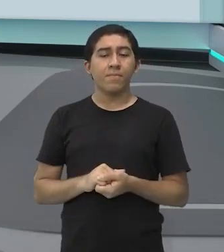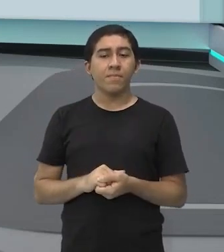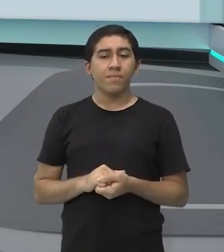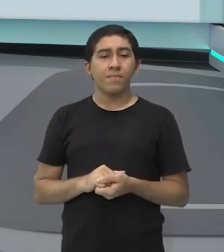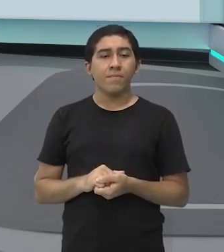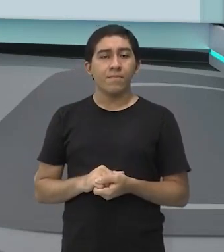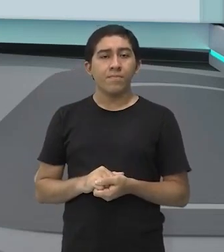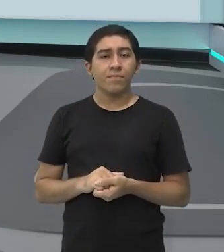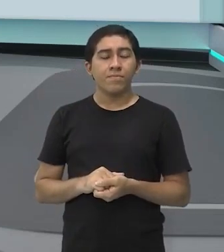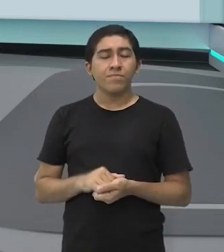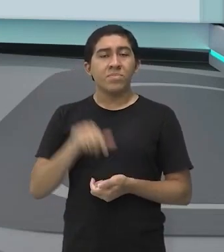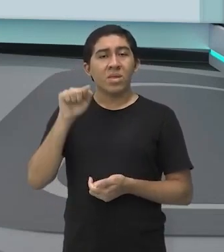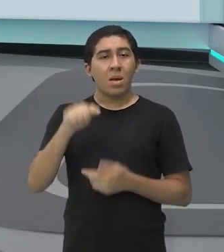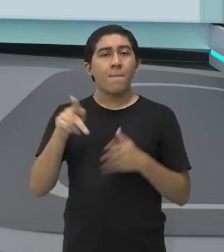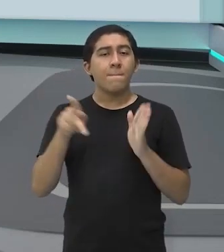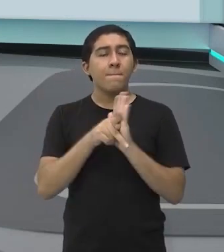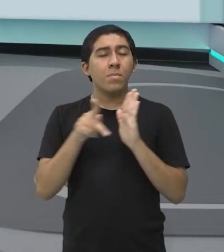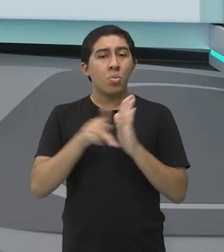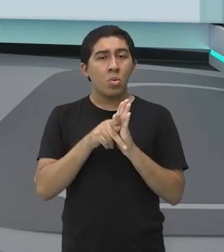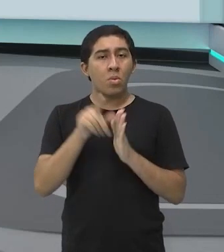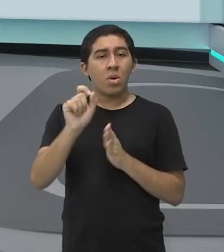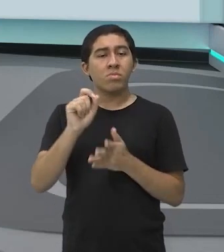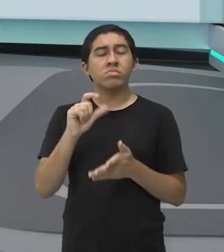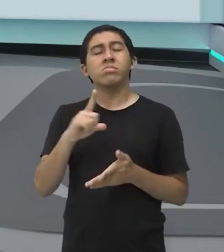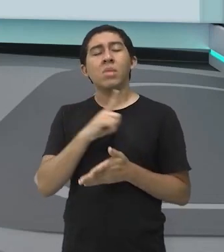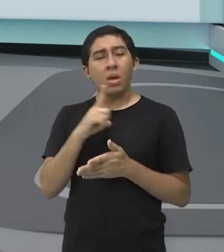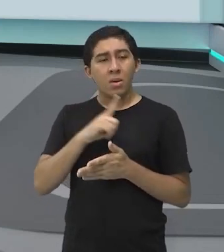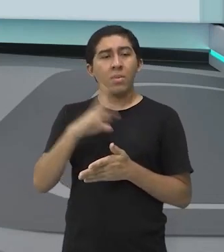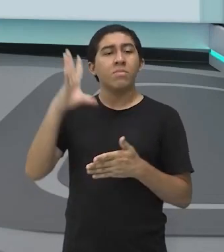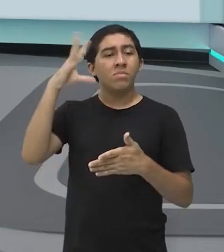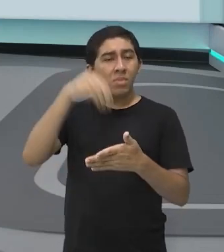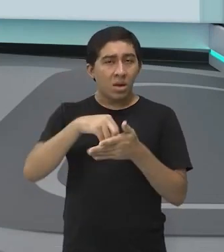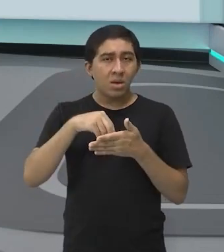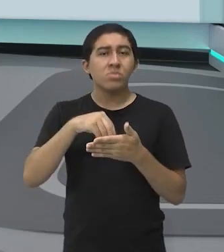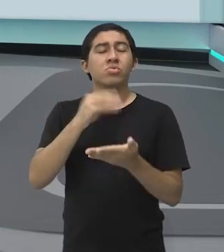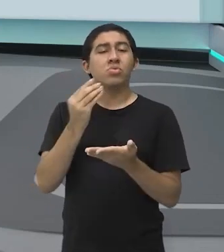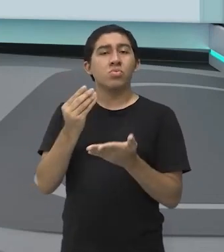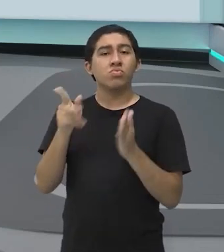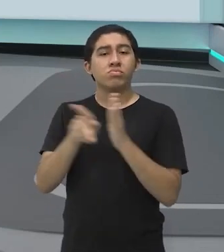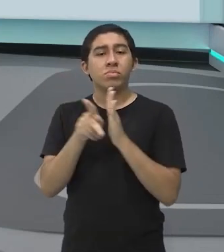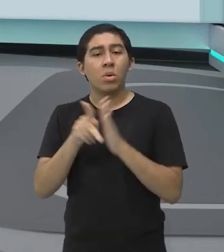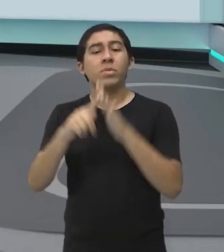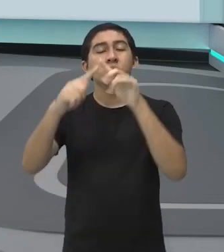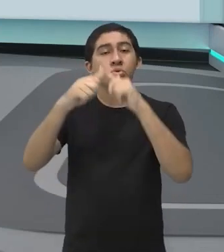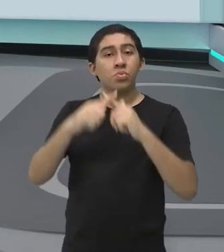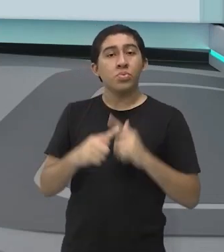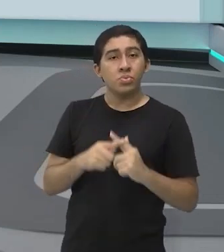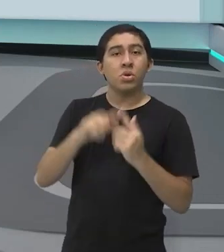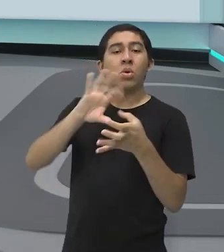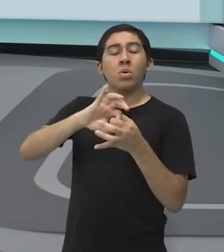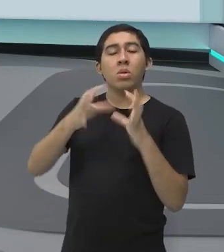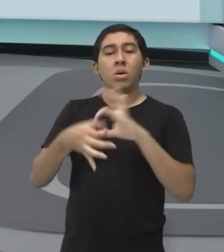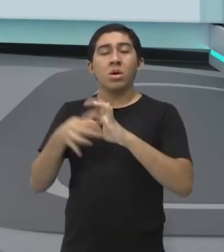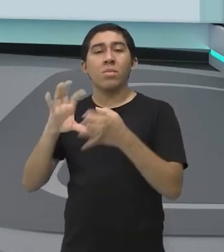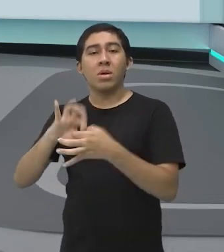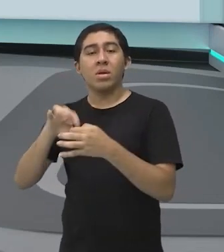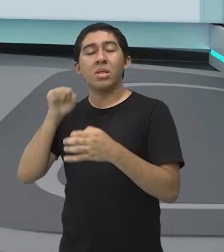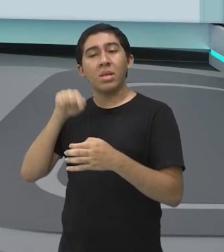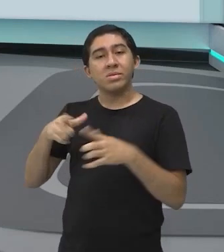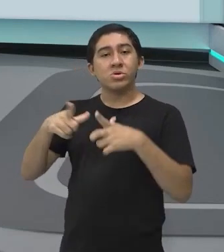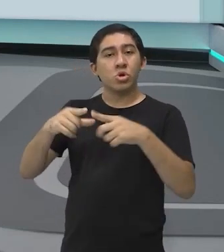ok? É uma modalidade de ciclismo que passou a fazer parte dos Jogos Olímpicos na edição de Tóquio de